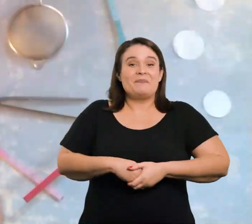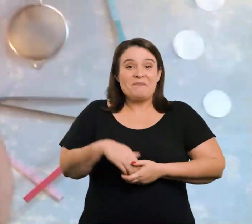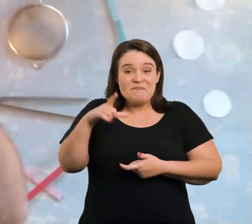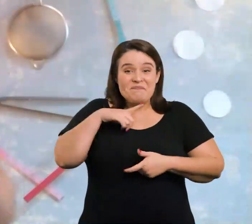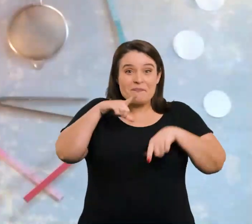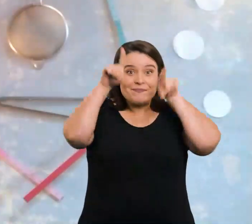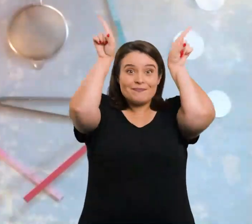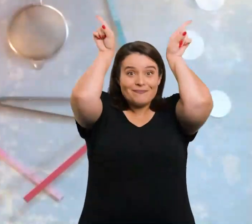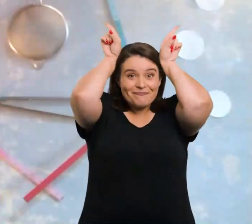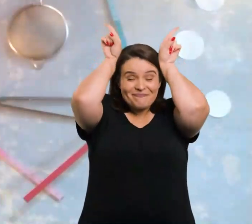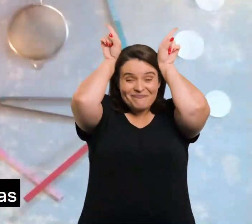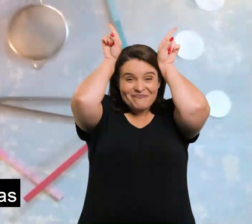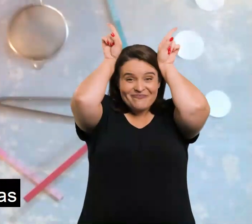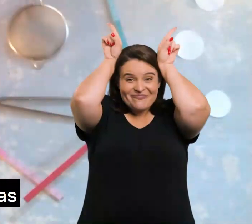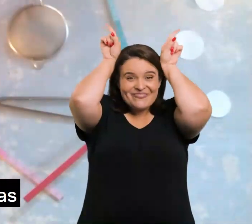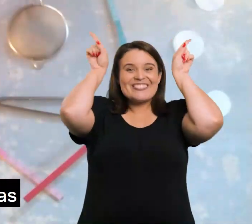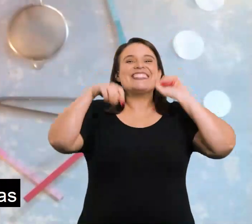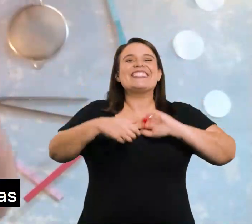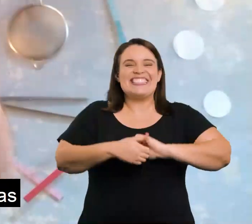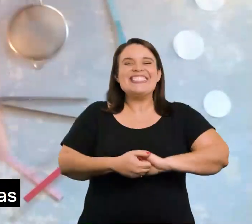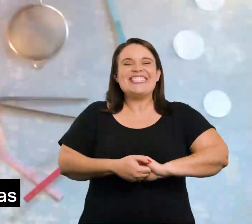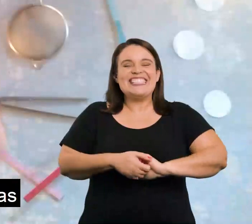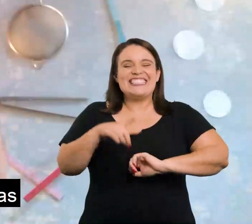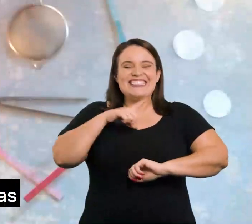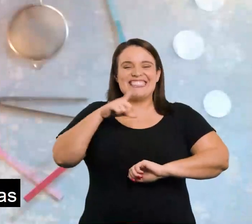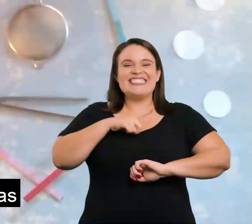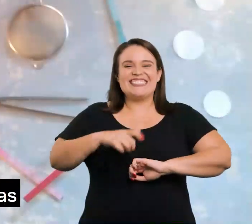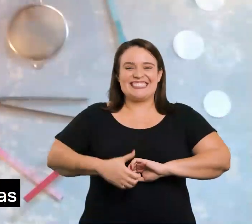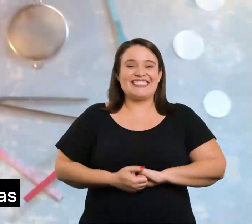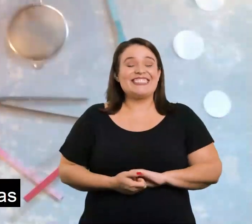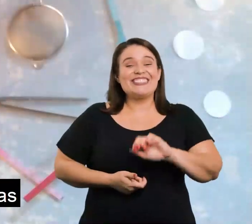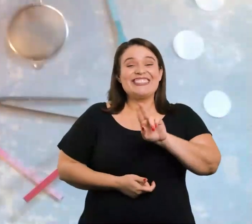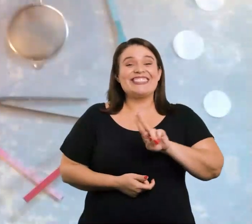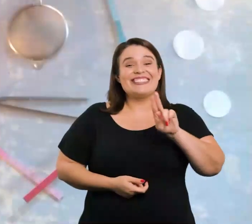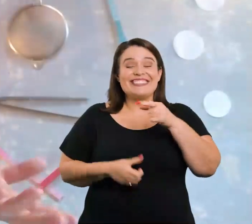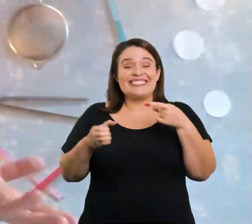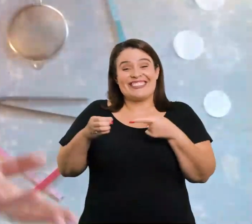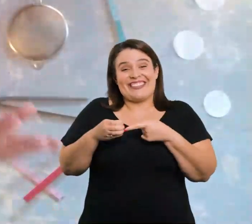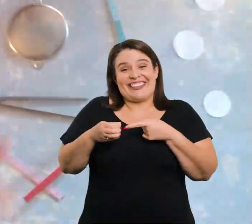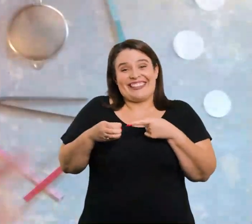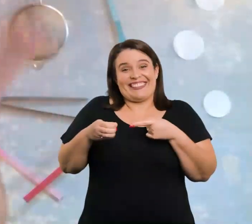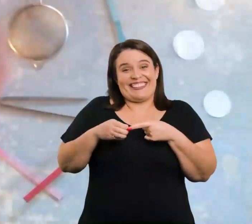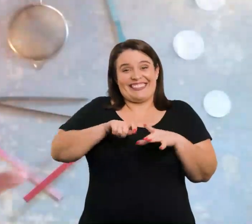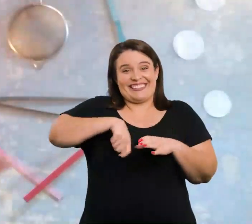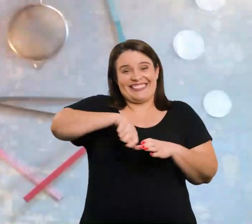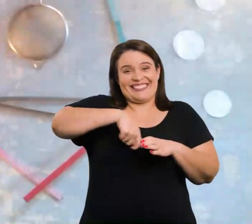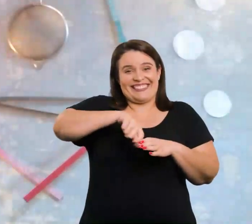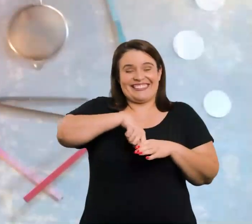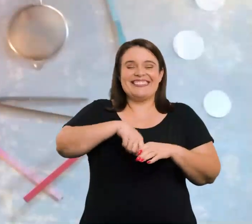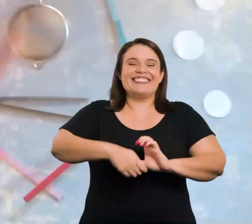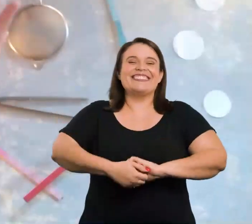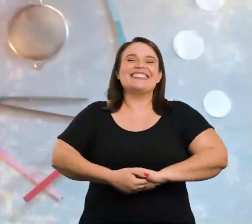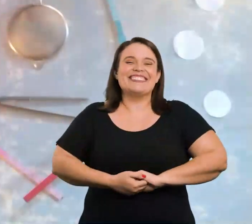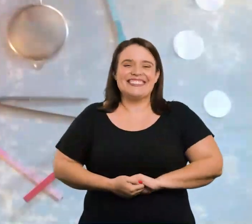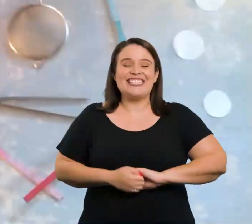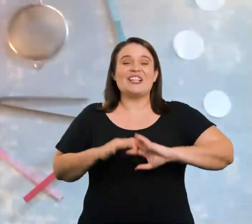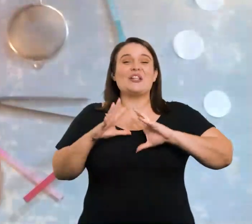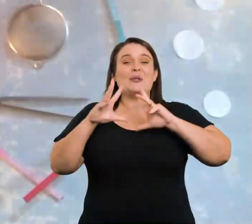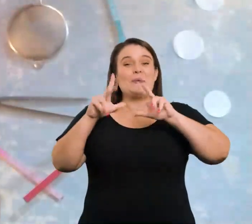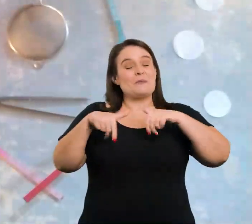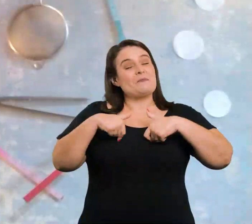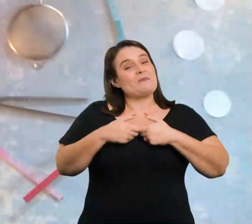ser mágico tem antena. Eu coloquei nesse rosto duas anteninhas bem pequenininhas, que eu usei duas colheres de mexer chá.